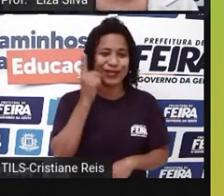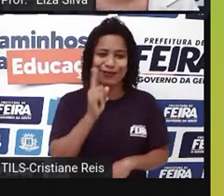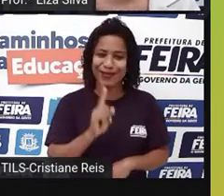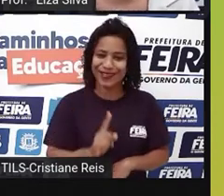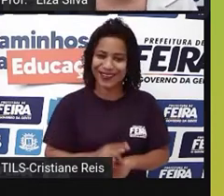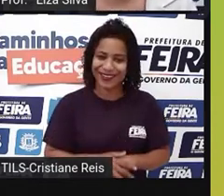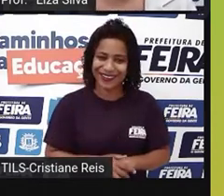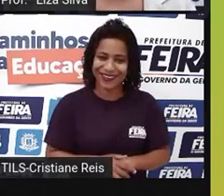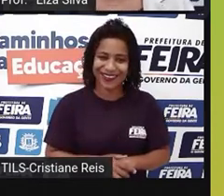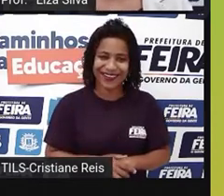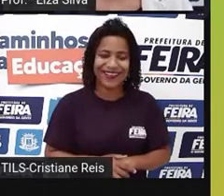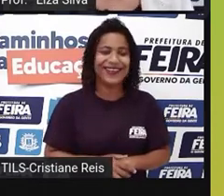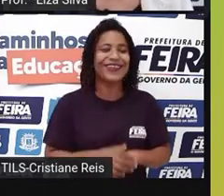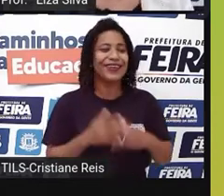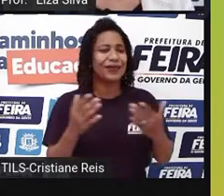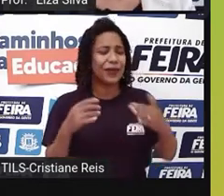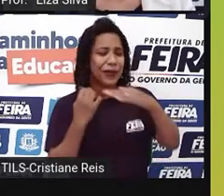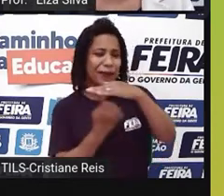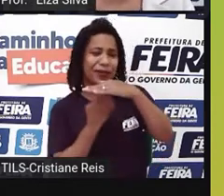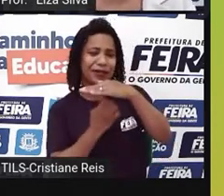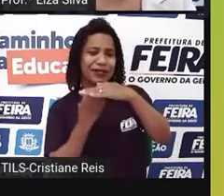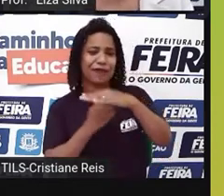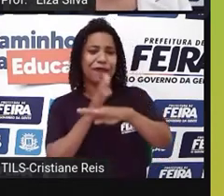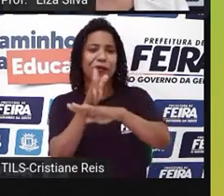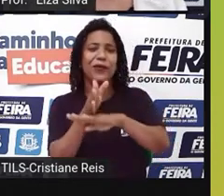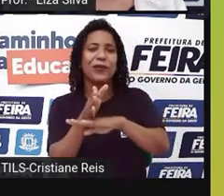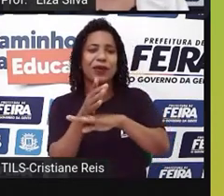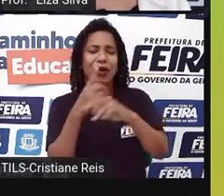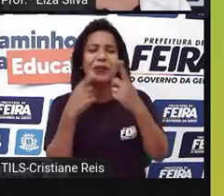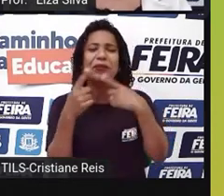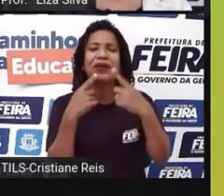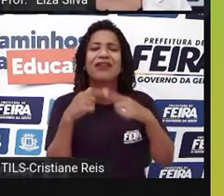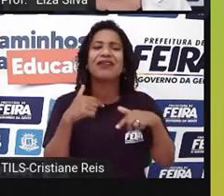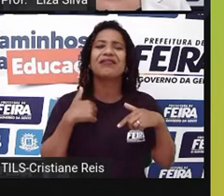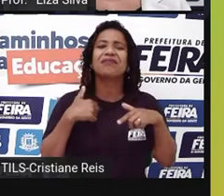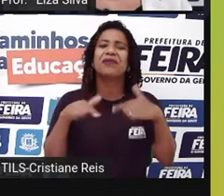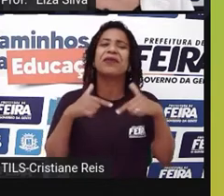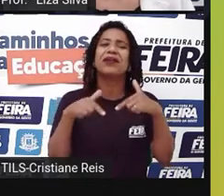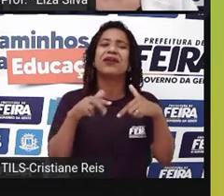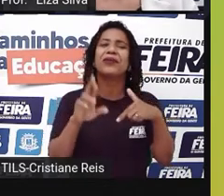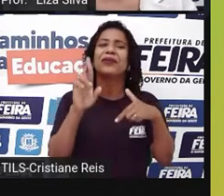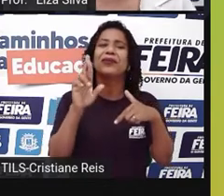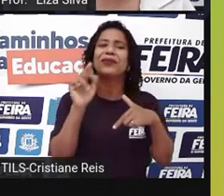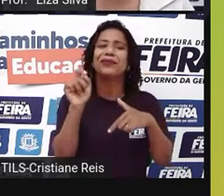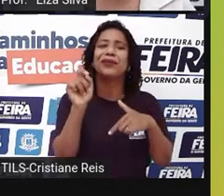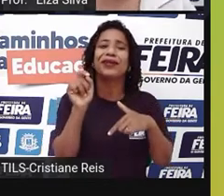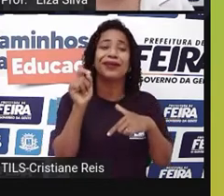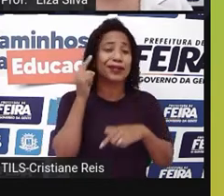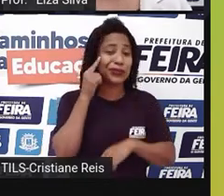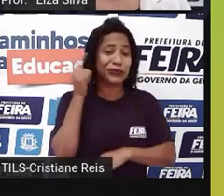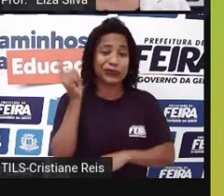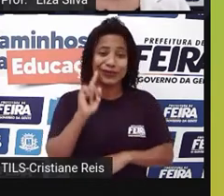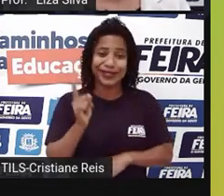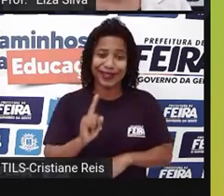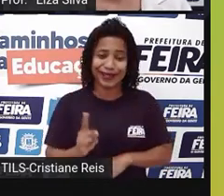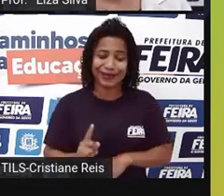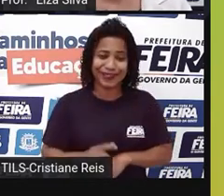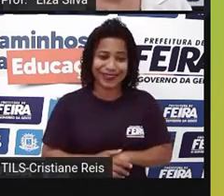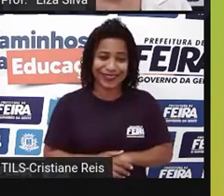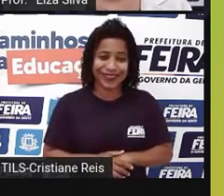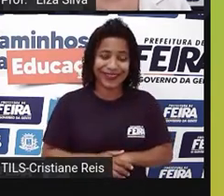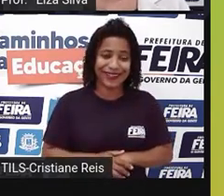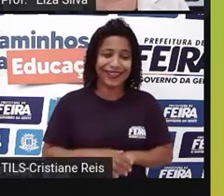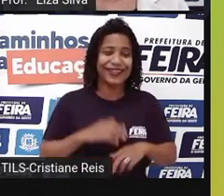procurar emprego numa empresa e você nem sabe qual é a vocação da empresa? Nem qual é a função que você vai desempenhar.